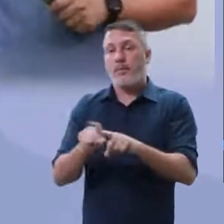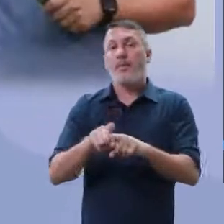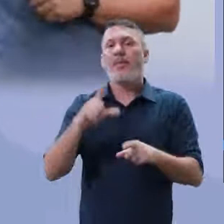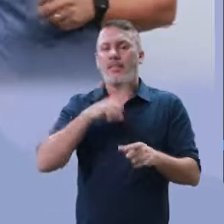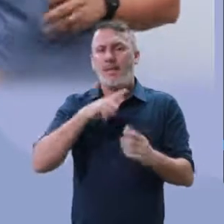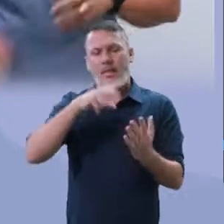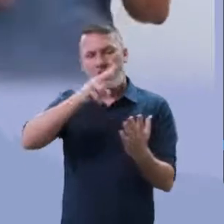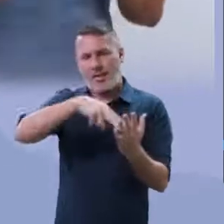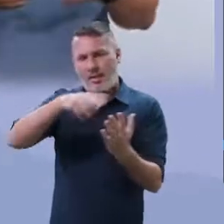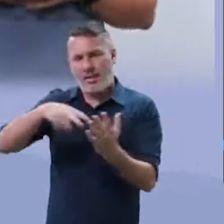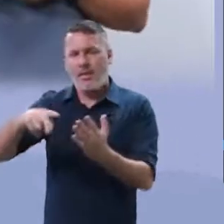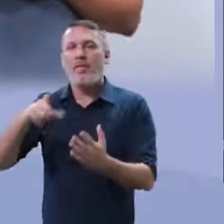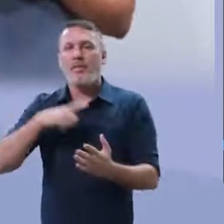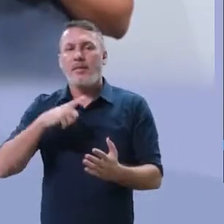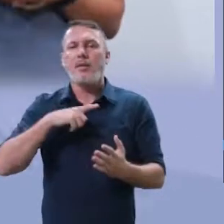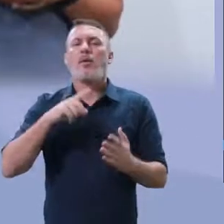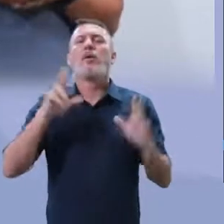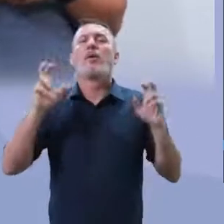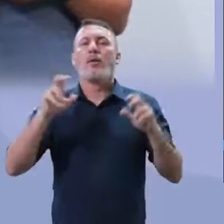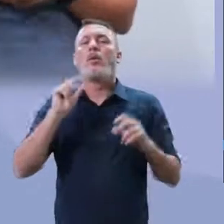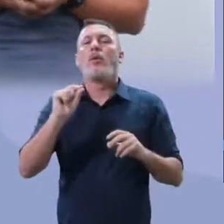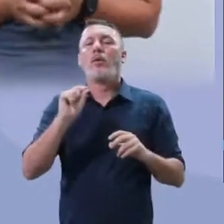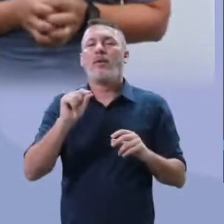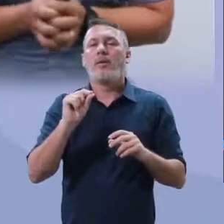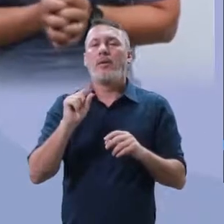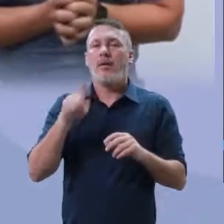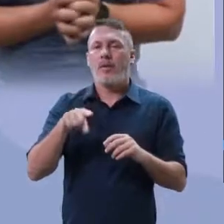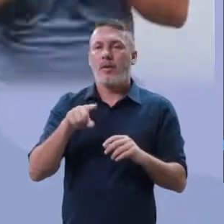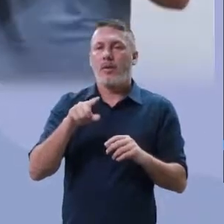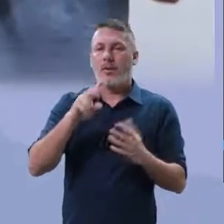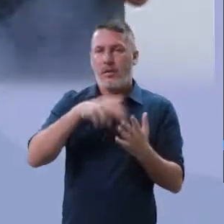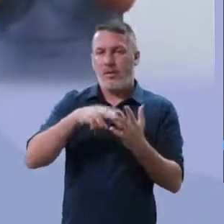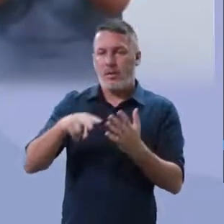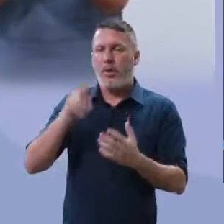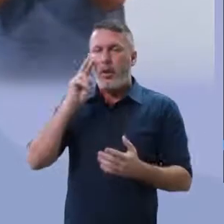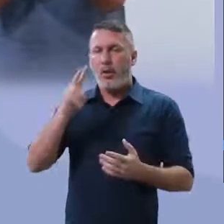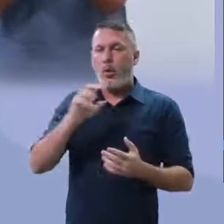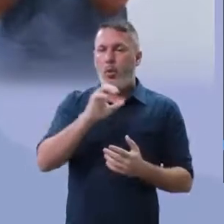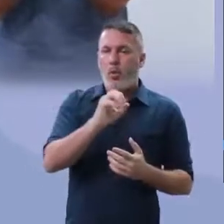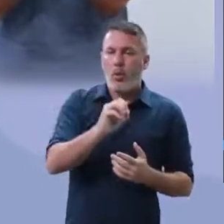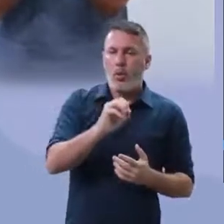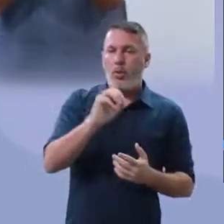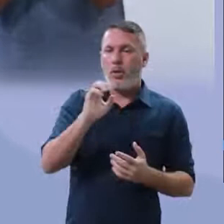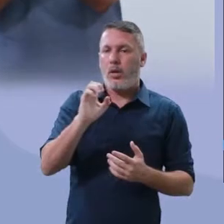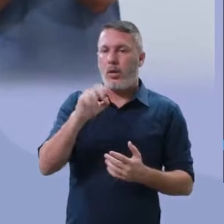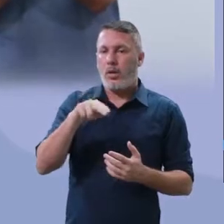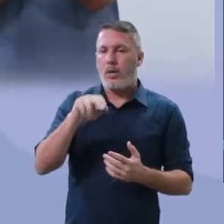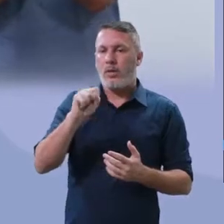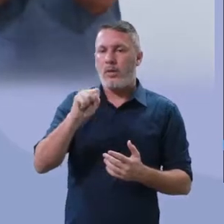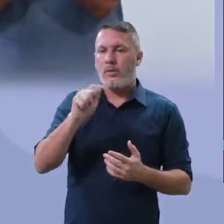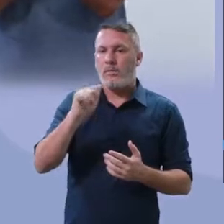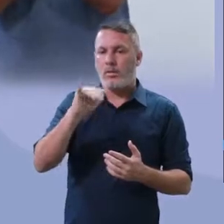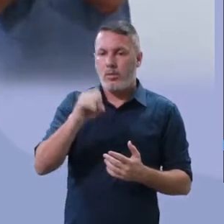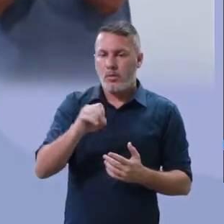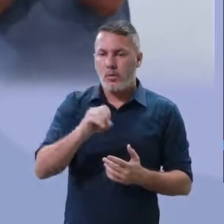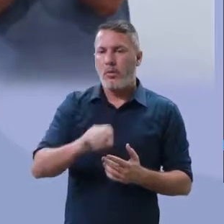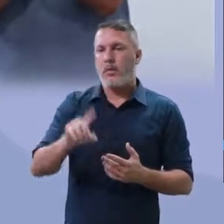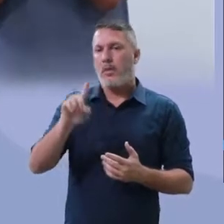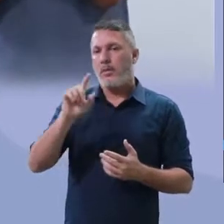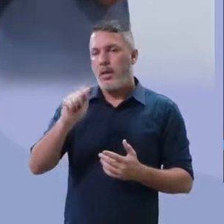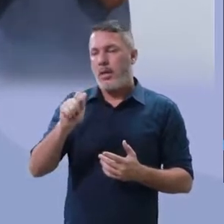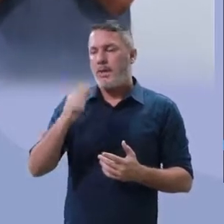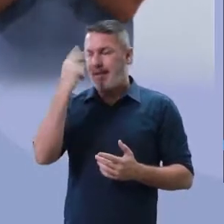nós temos na literatura ensaio sobre a cegueira. Muito bom. Ele fala o seguinte. Olha ali, vou ler para vocês. À medida que os afetados são